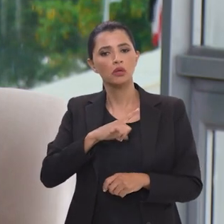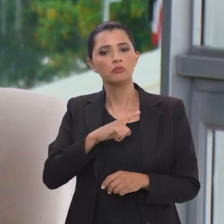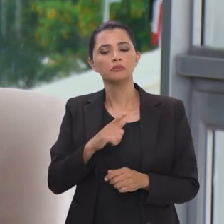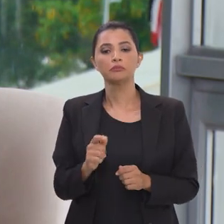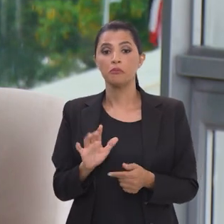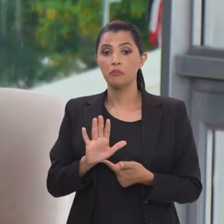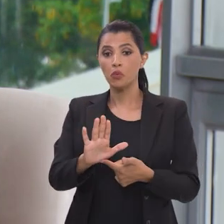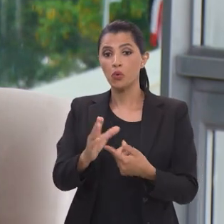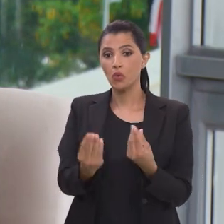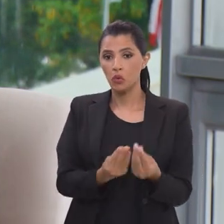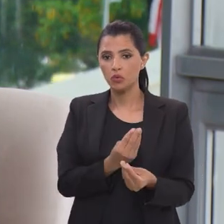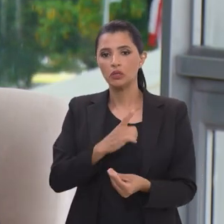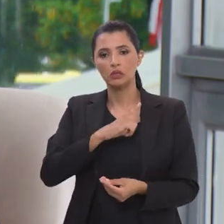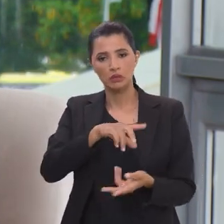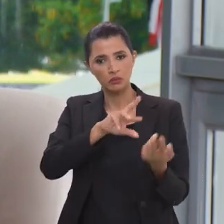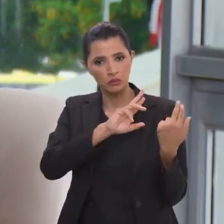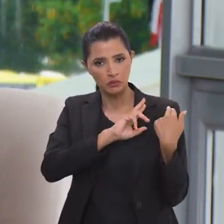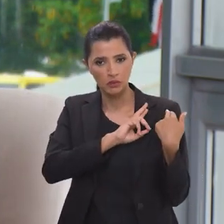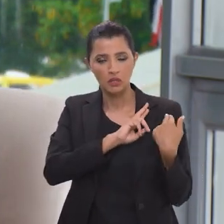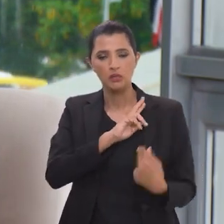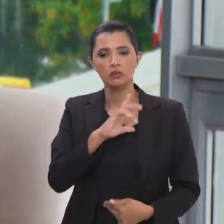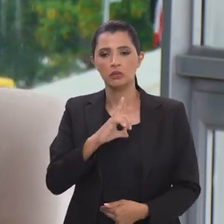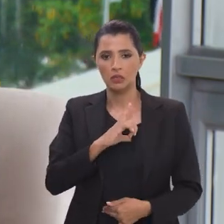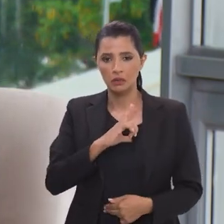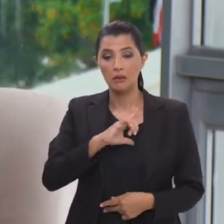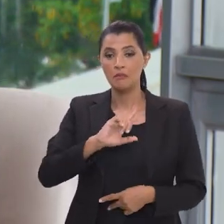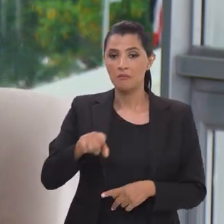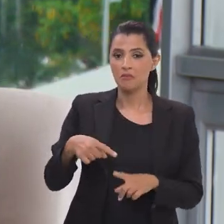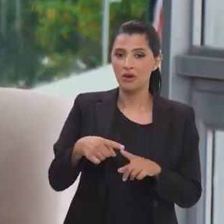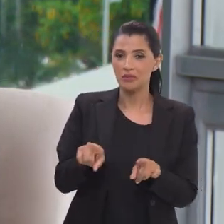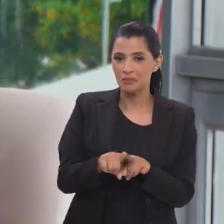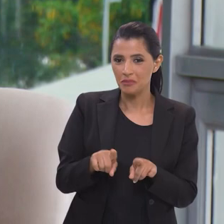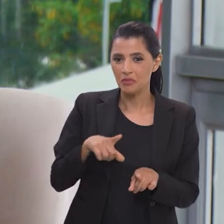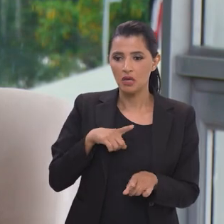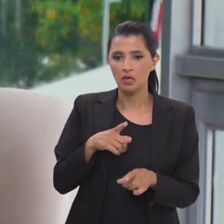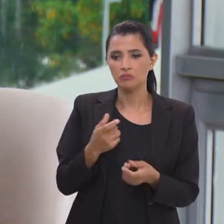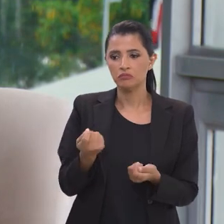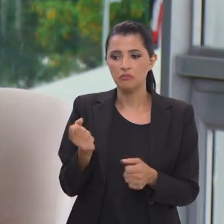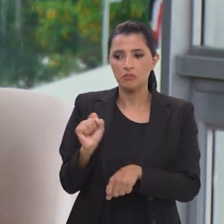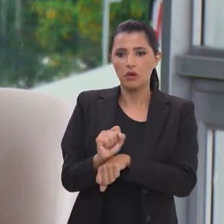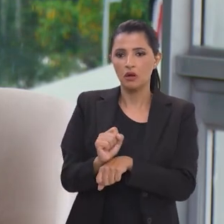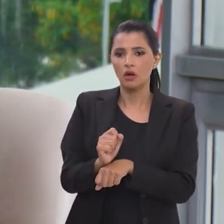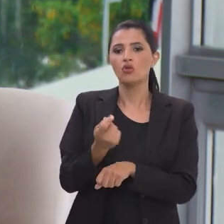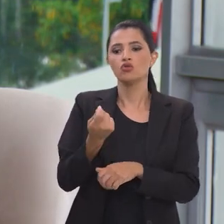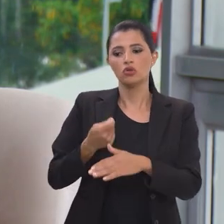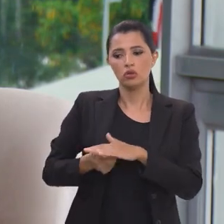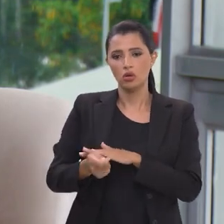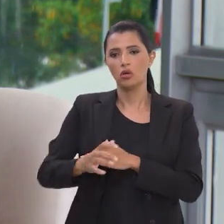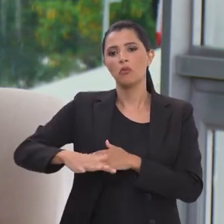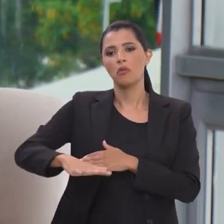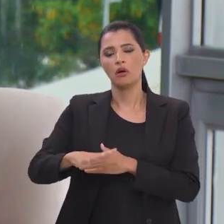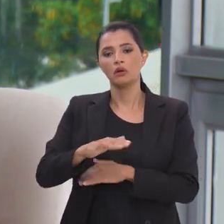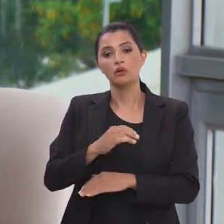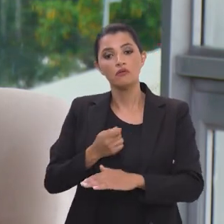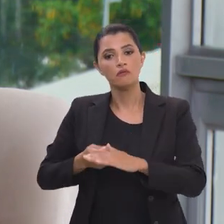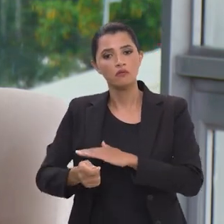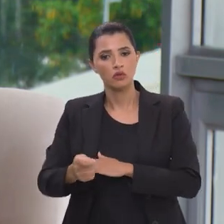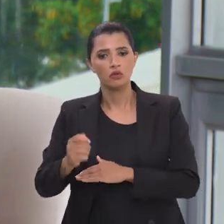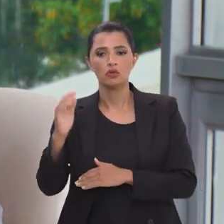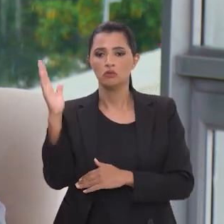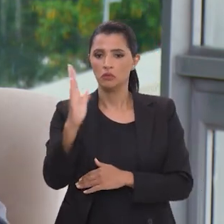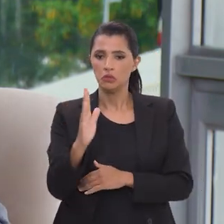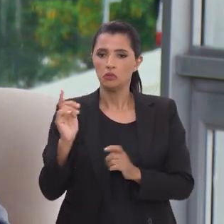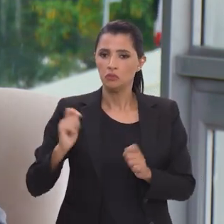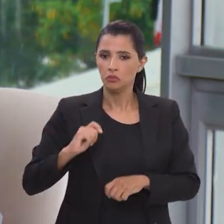Ela demonstra claramente uma responsabilidade, mas ela não abre mão de reservar parte do recurso para investimento,